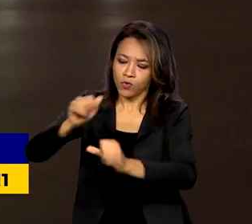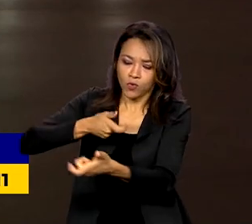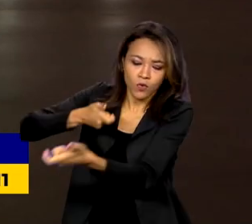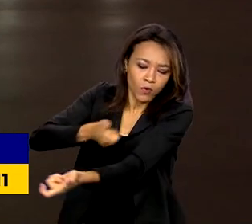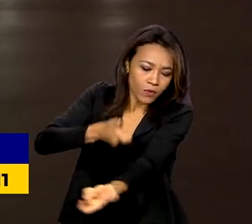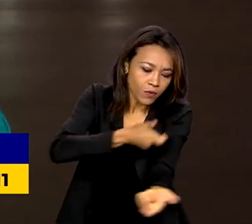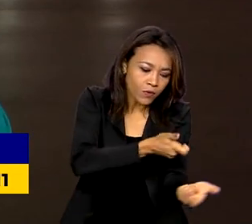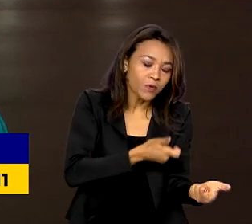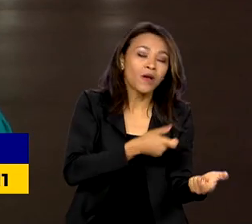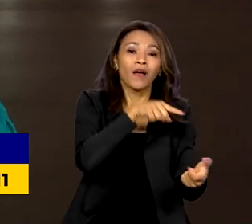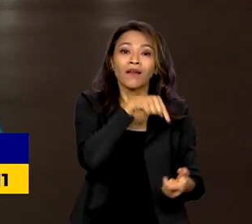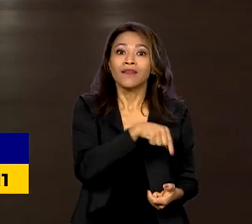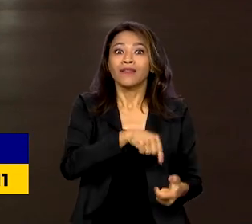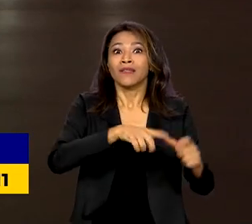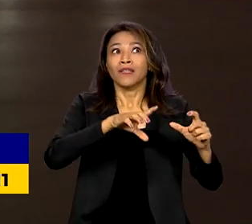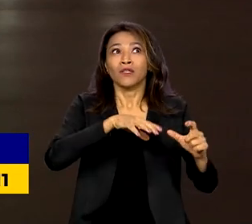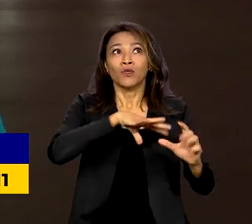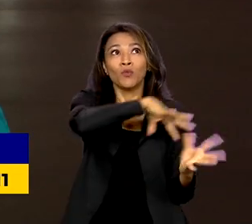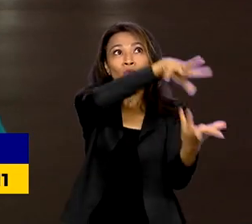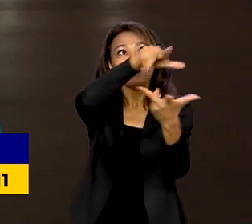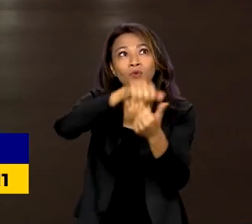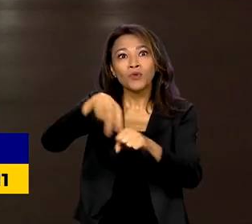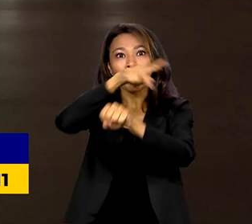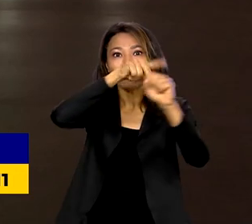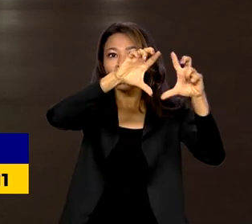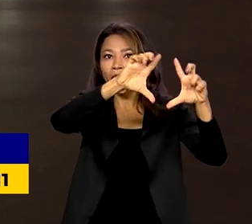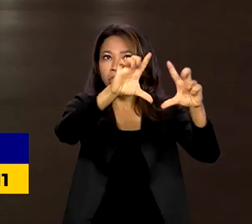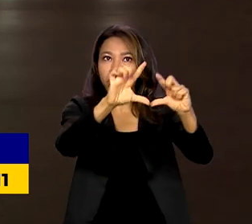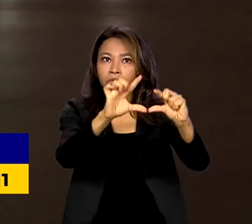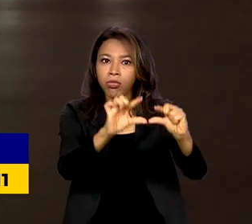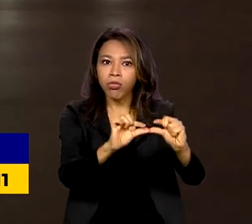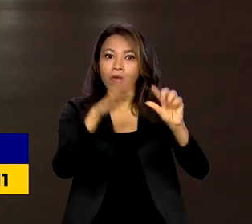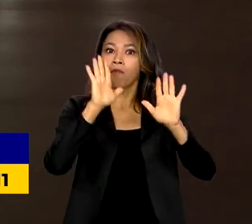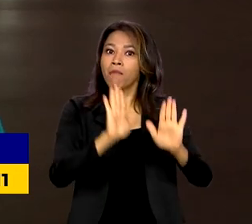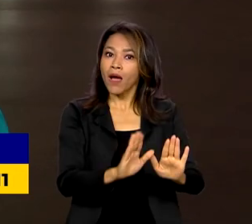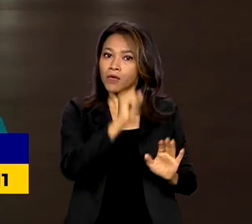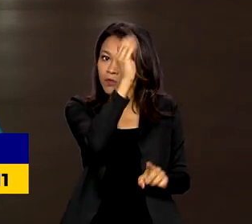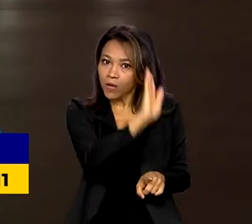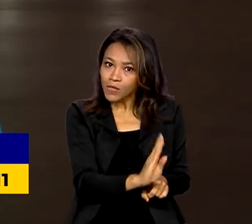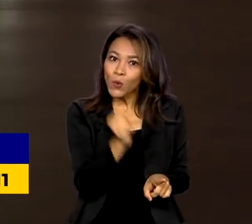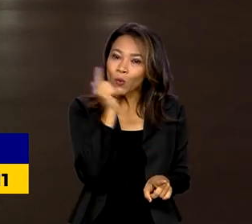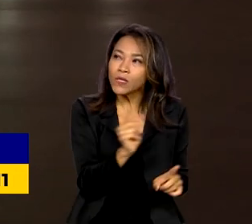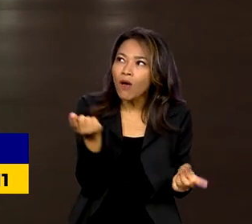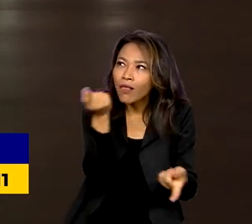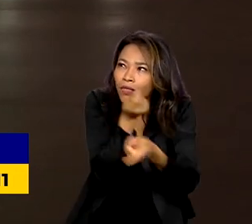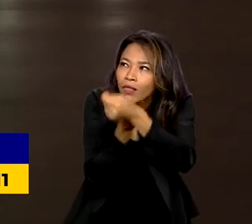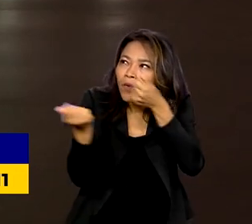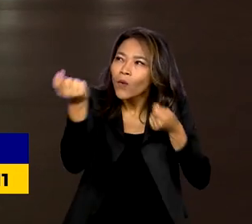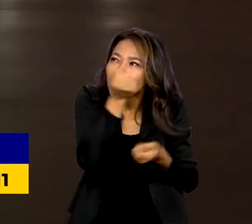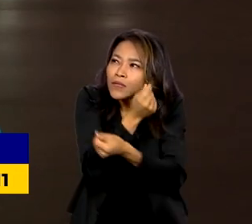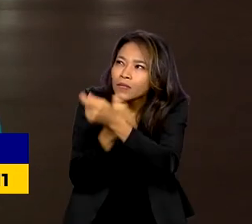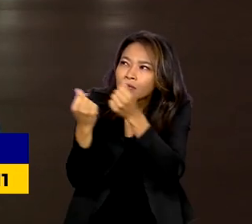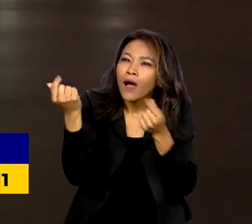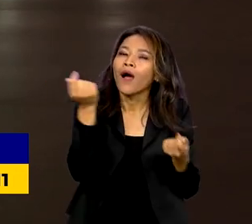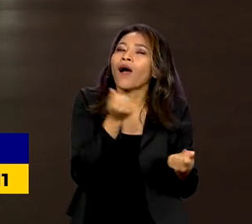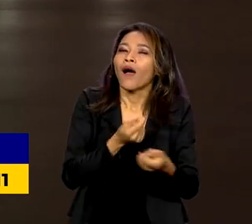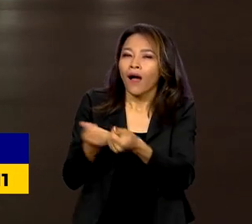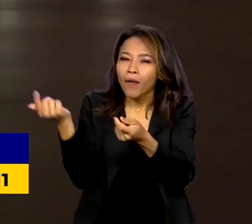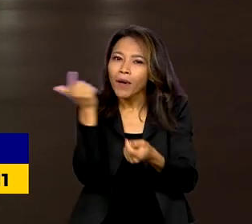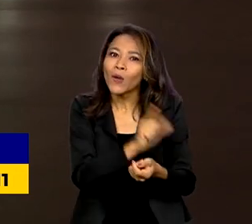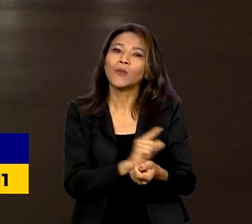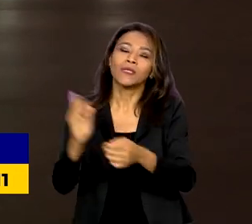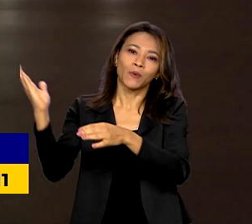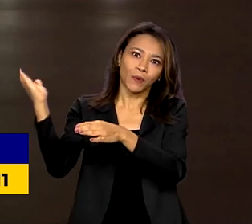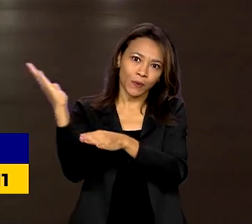estava escasso no mercado mundial. Mas o Brasil conseguiu negociar uma grande remessa do insumo para atender a